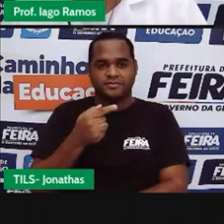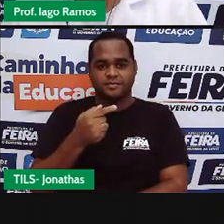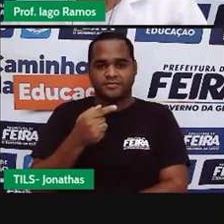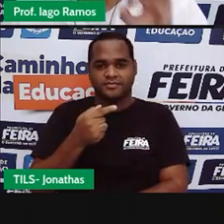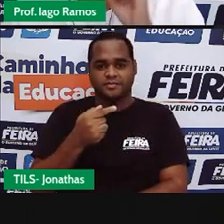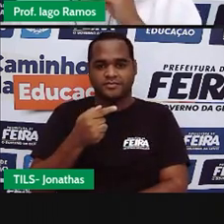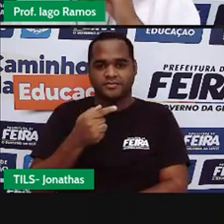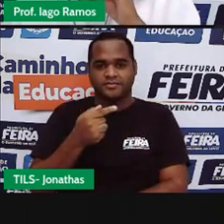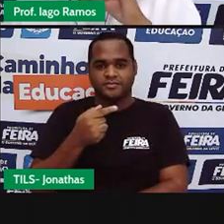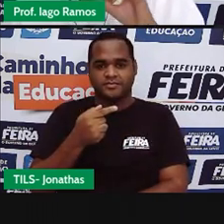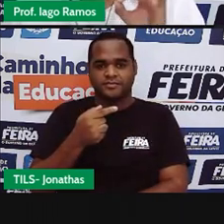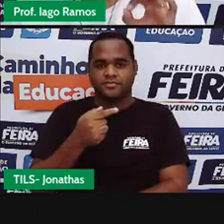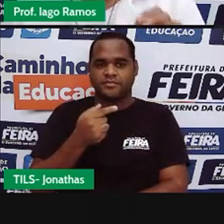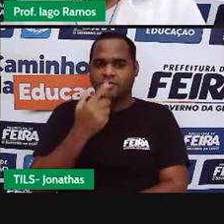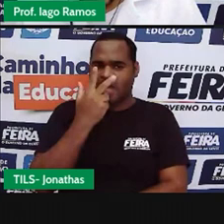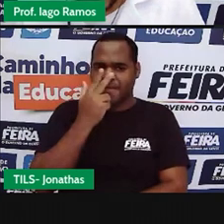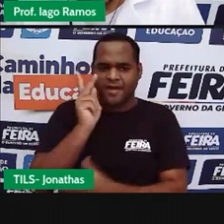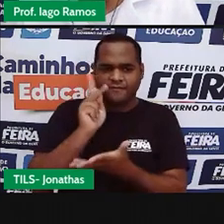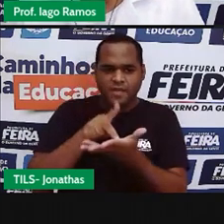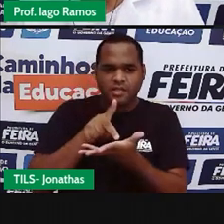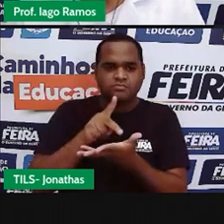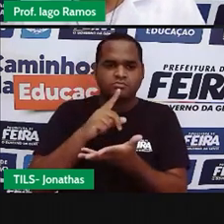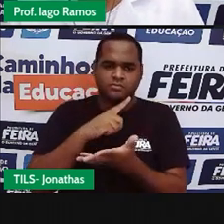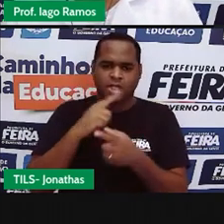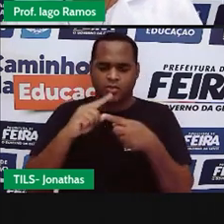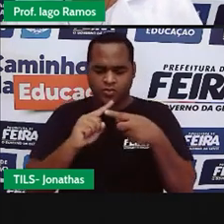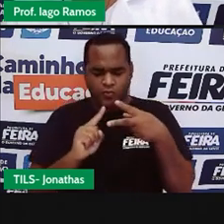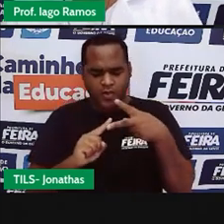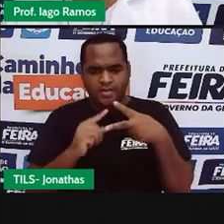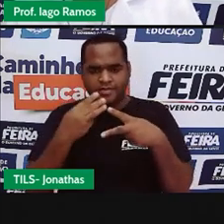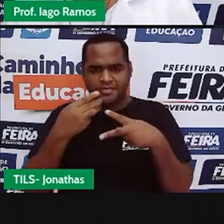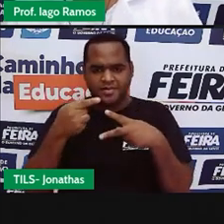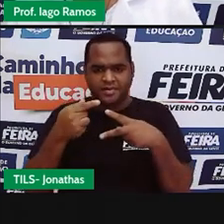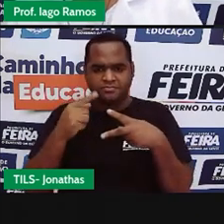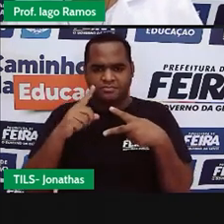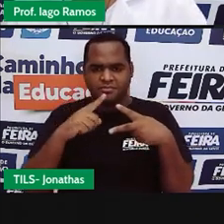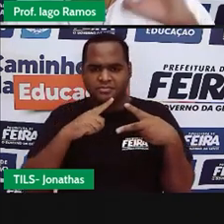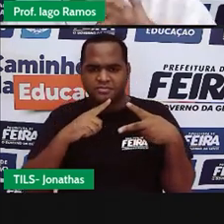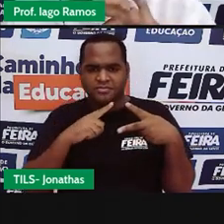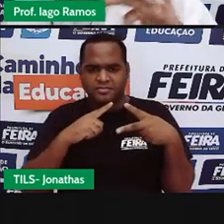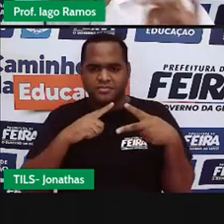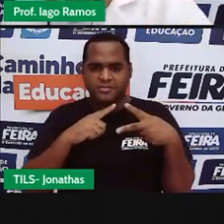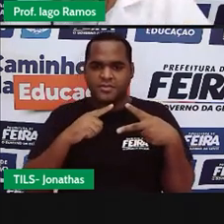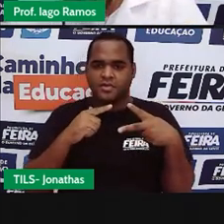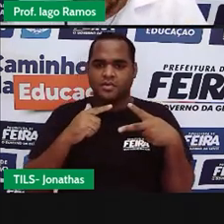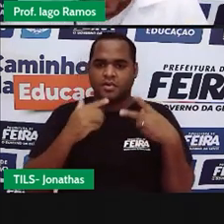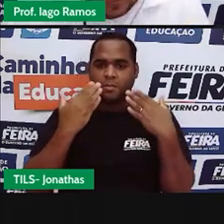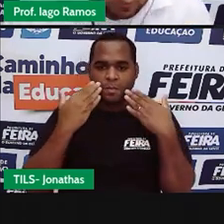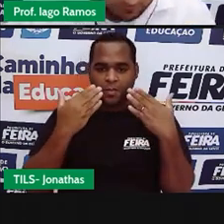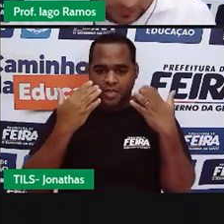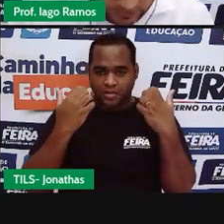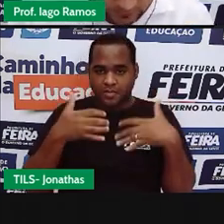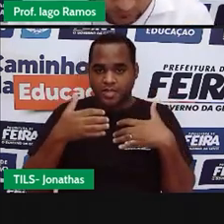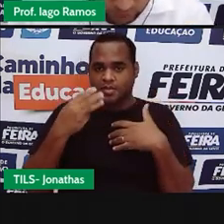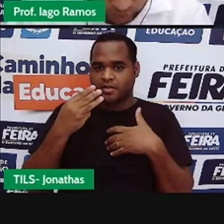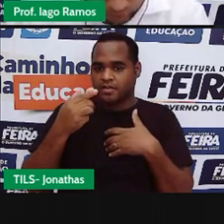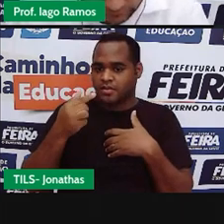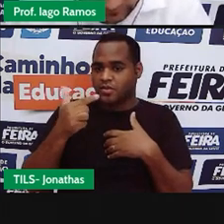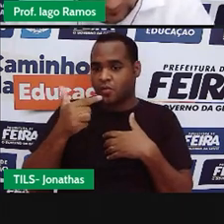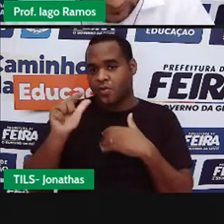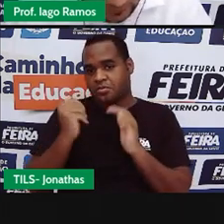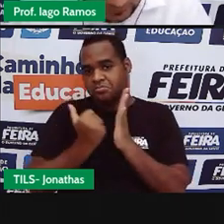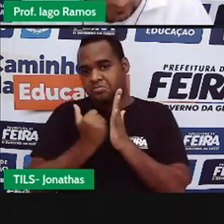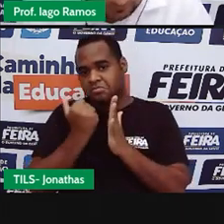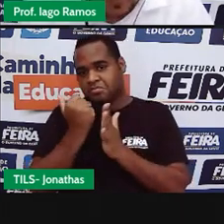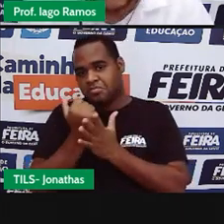Na verdade, tem dois de 37, né? Então, vamos colocar um 37, mais outro